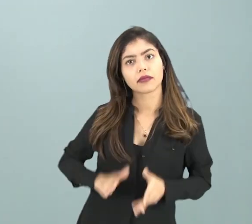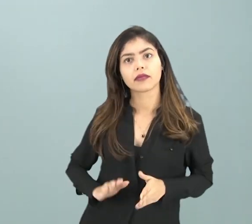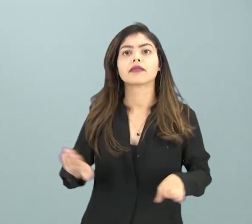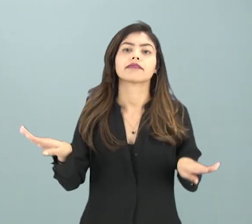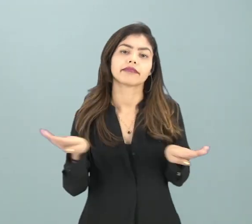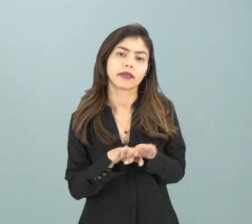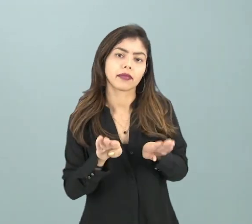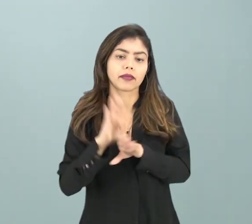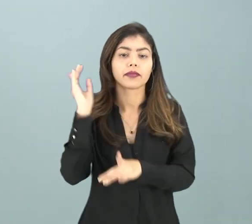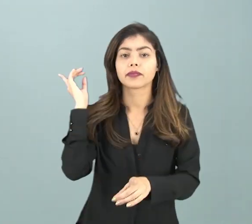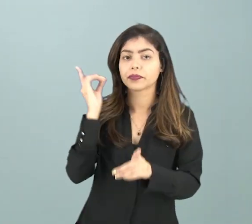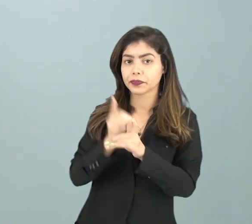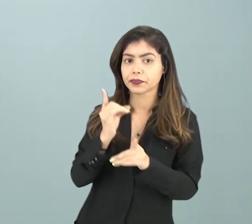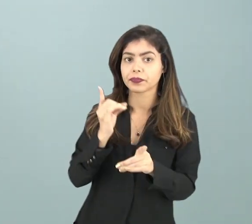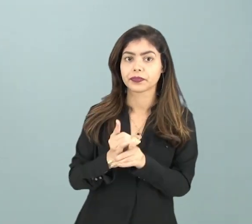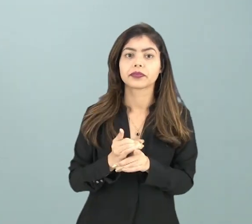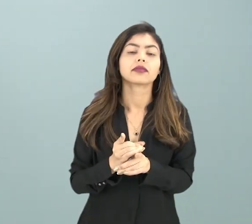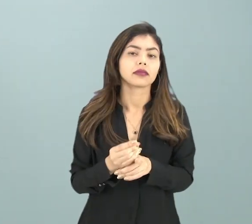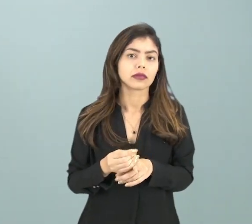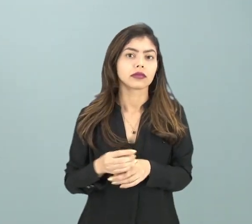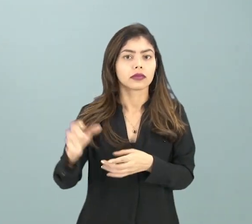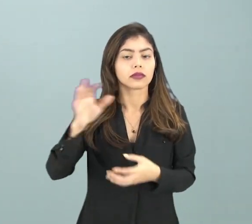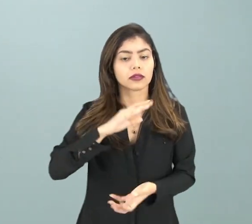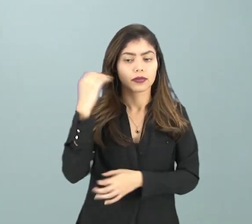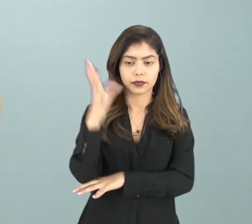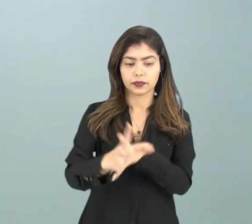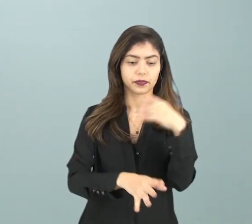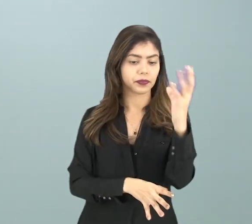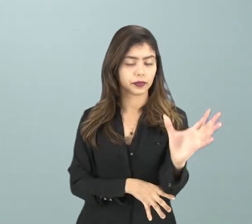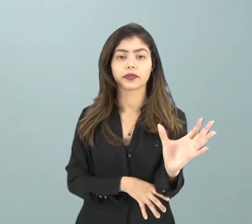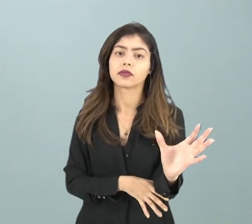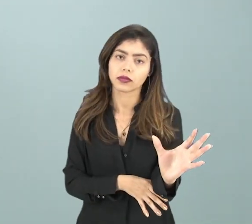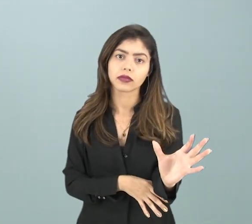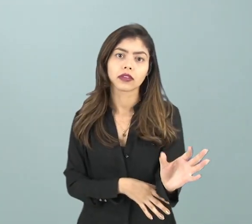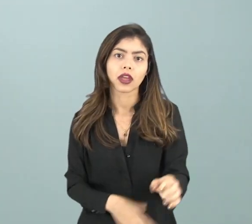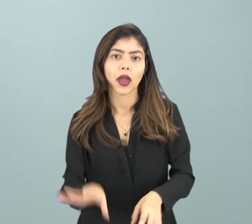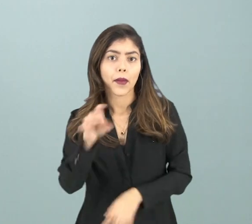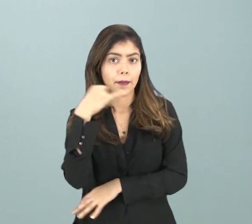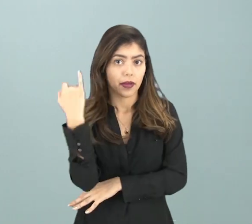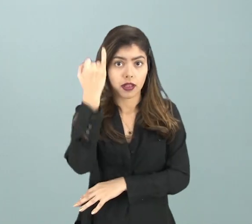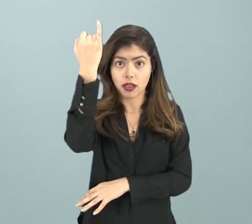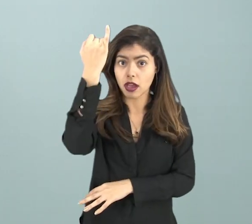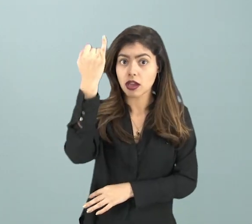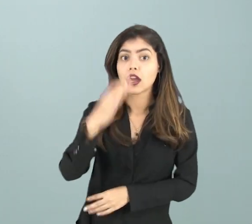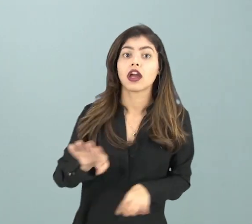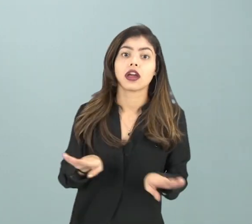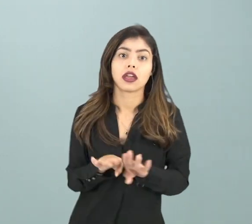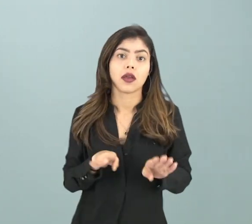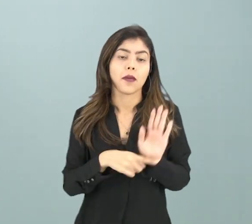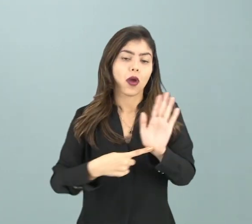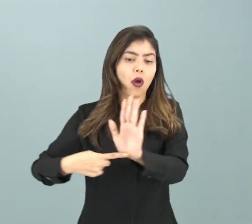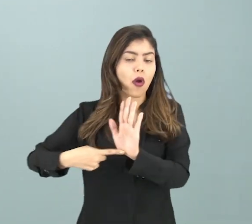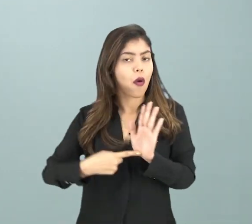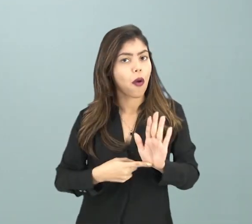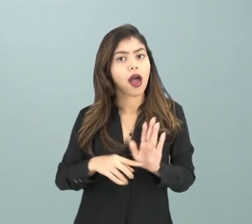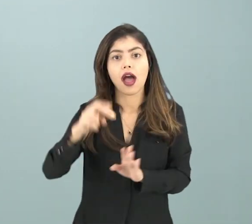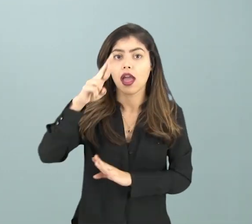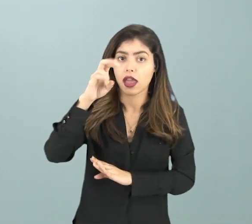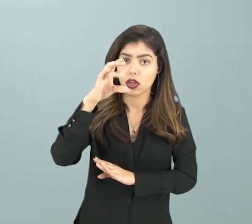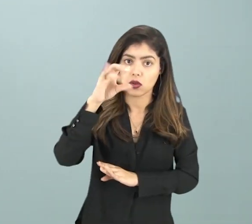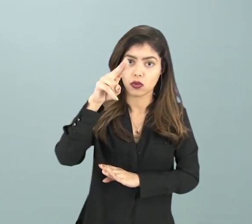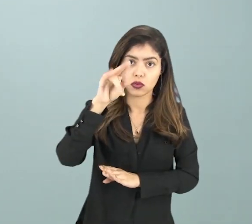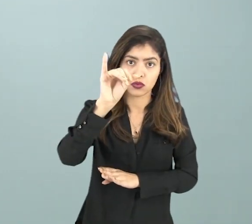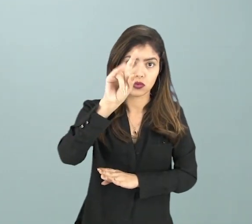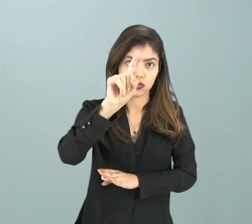também encontrar um meio ambiente, principalmente na ótica dos recursos naturais, que apresente